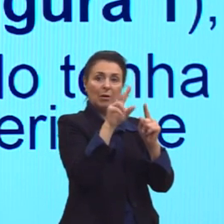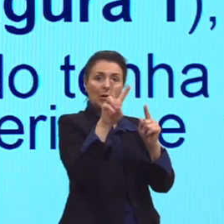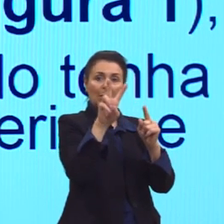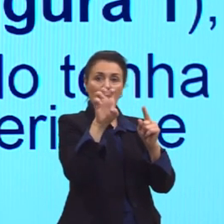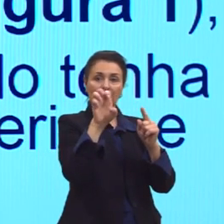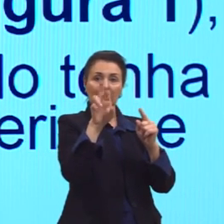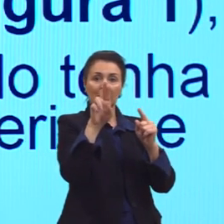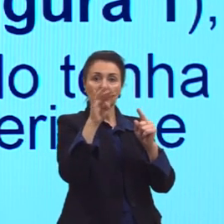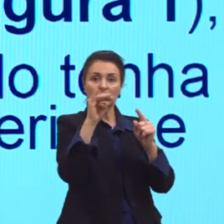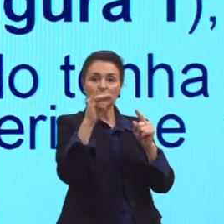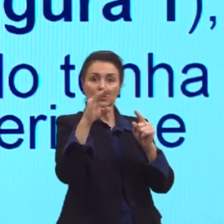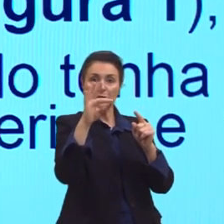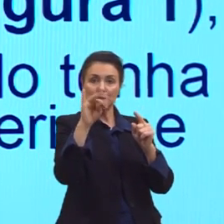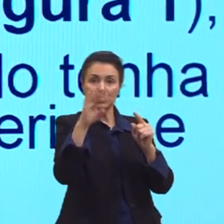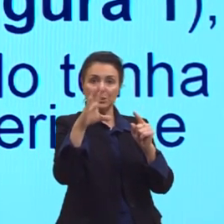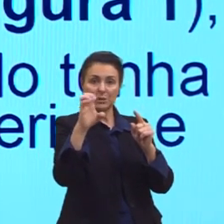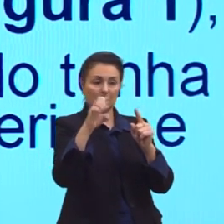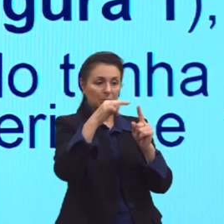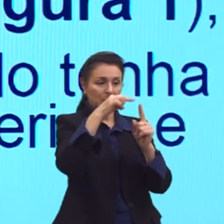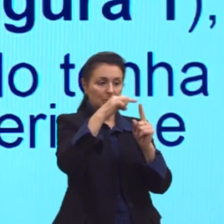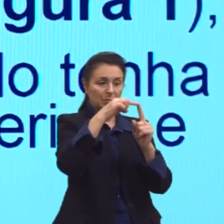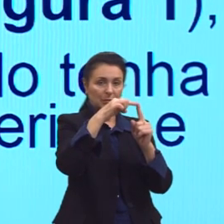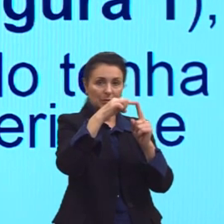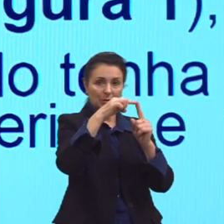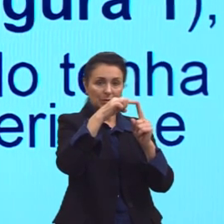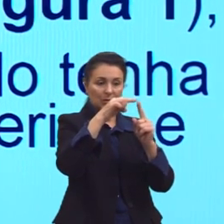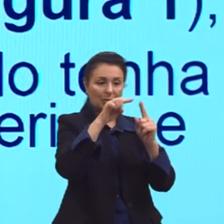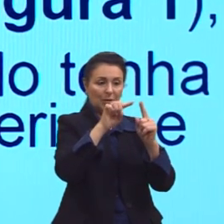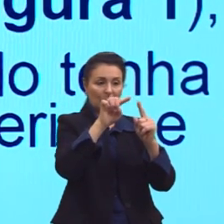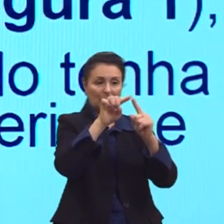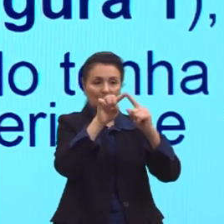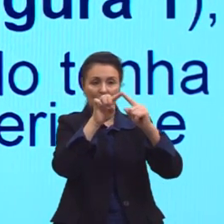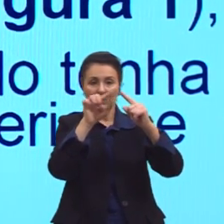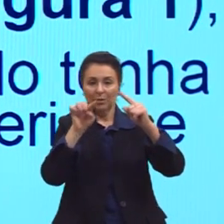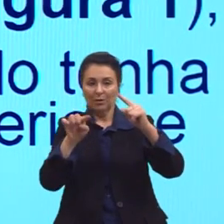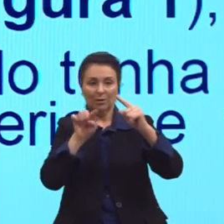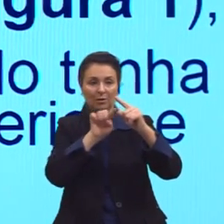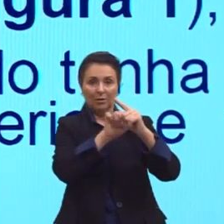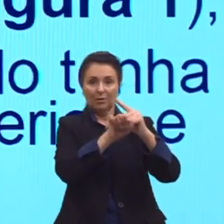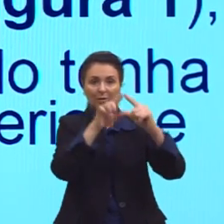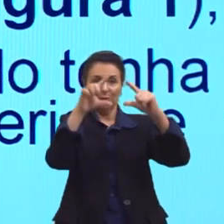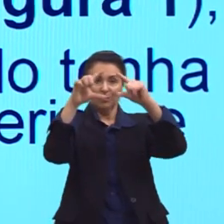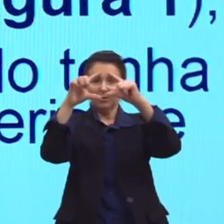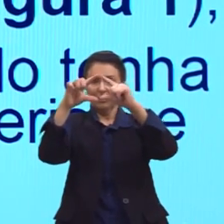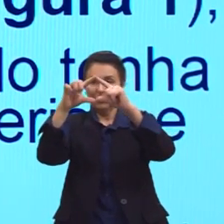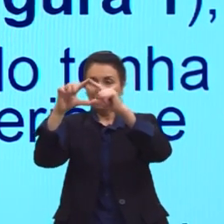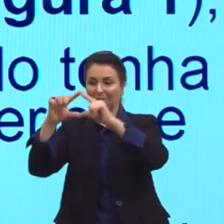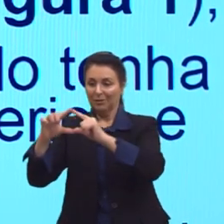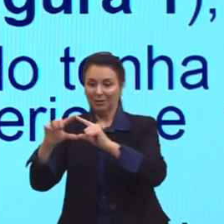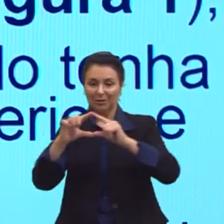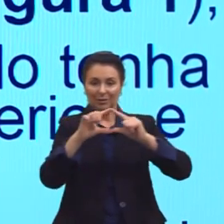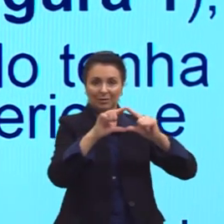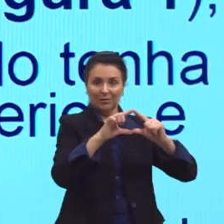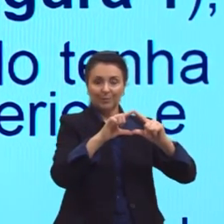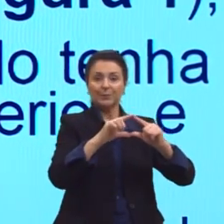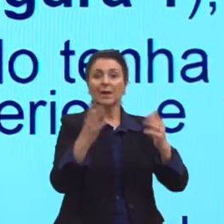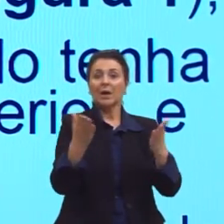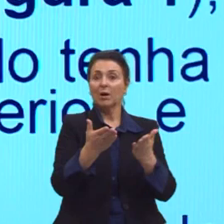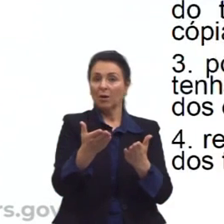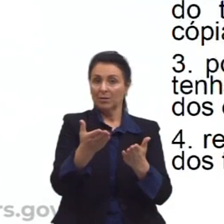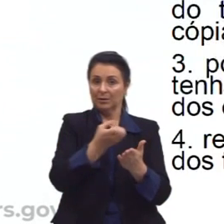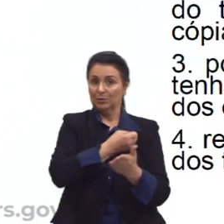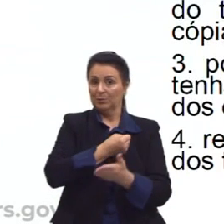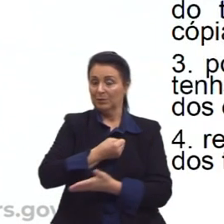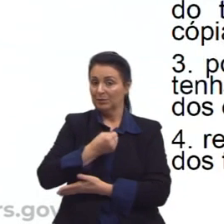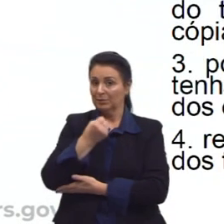aqui a gente vê que esses pontinhos se encontram, formando, então, a figura 2. O quarto passo diz o